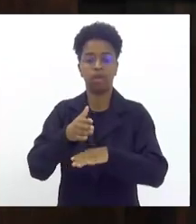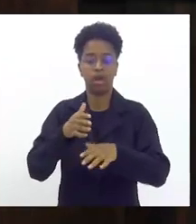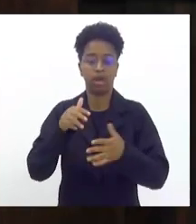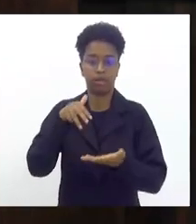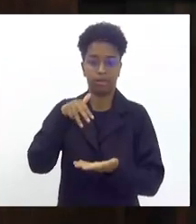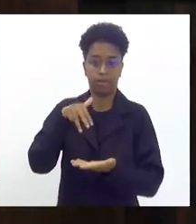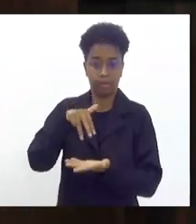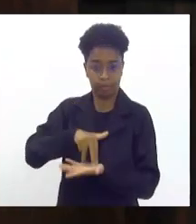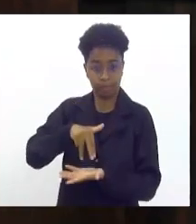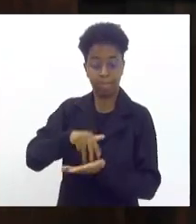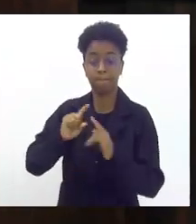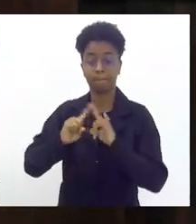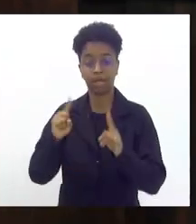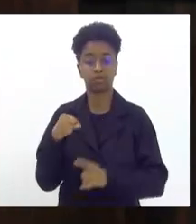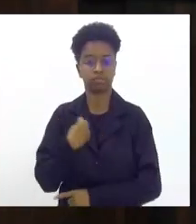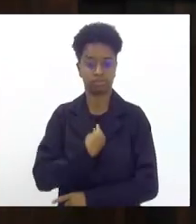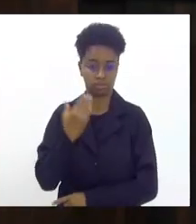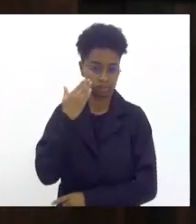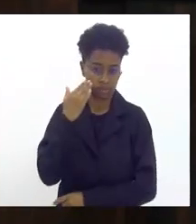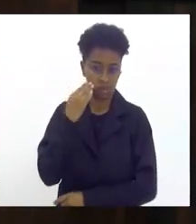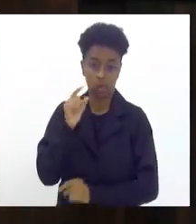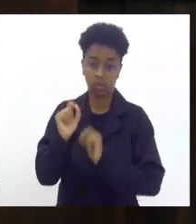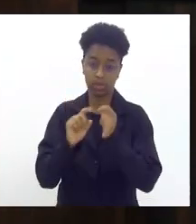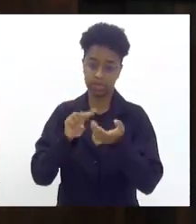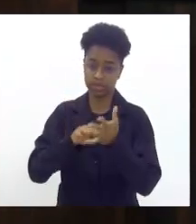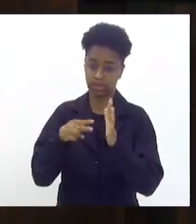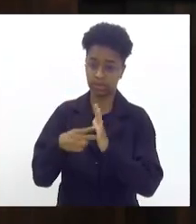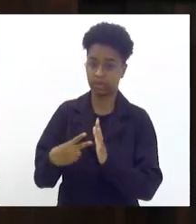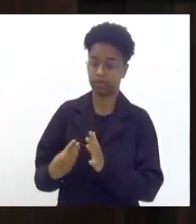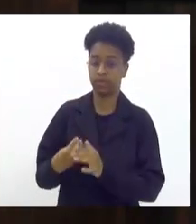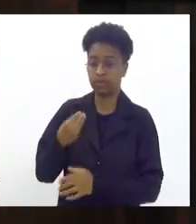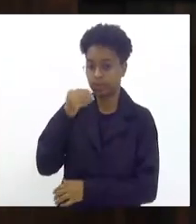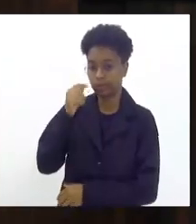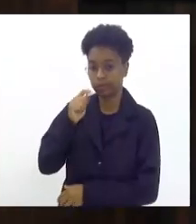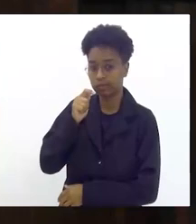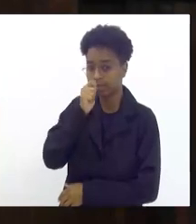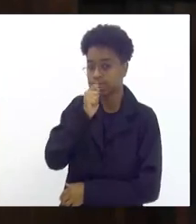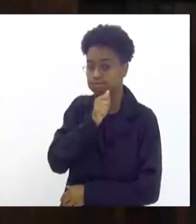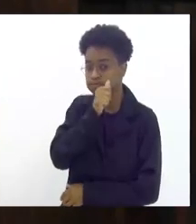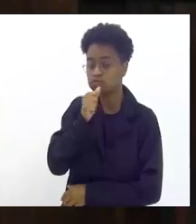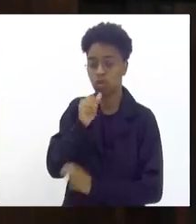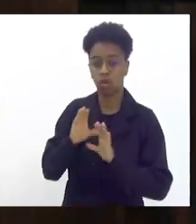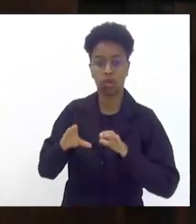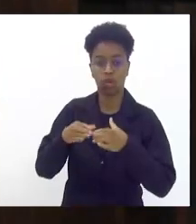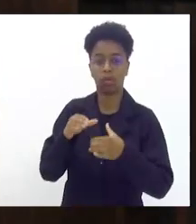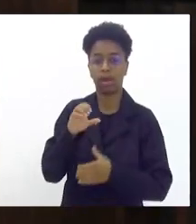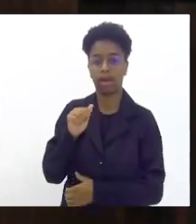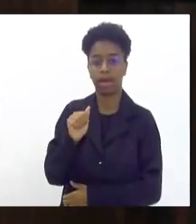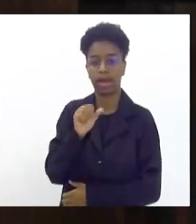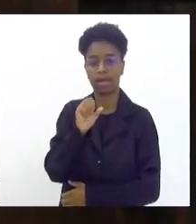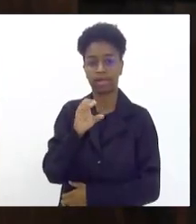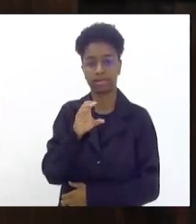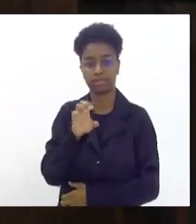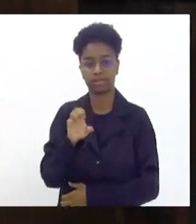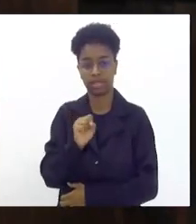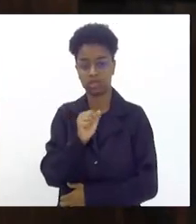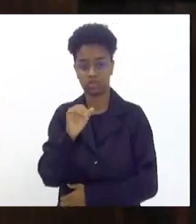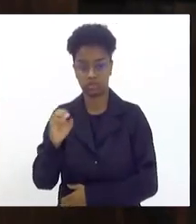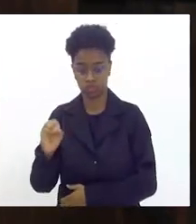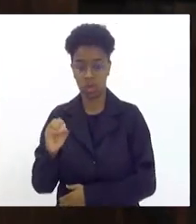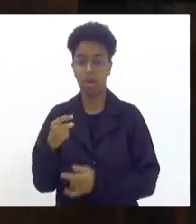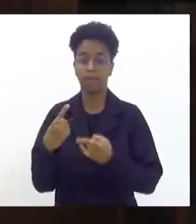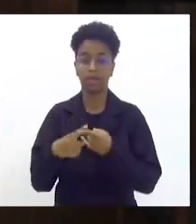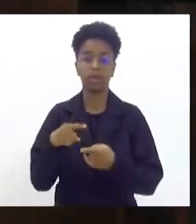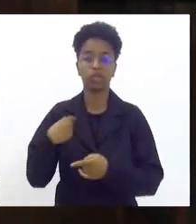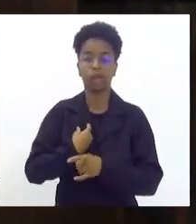sabe o que é passar pelo grupo de acesso, onde todos nós aprendemos a fazer de um paetê velho